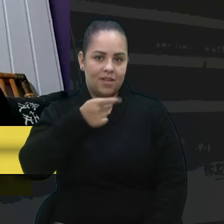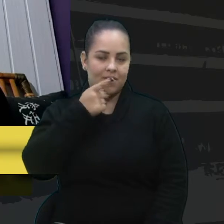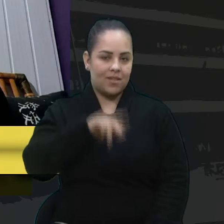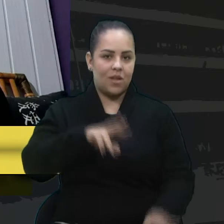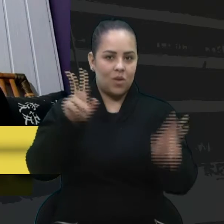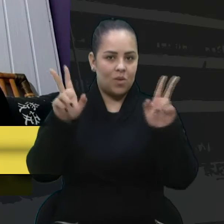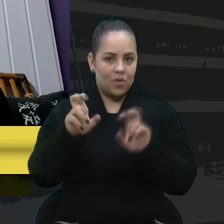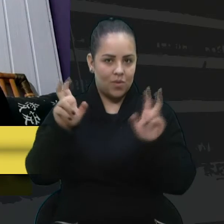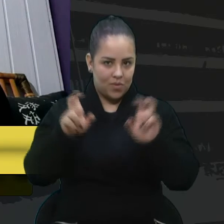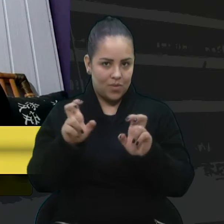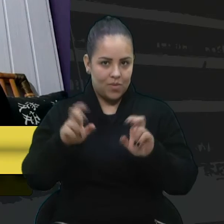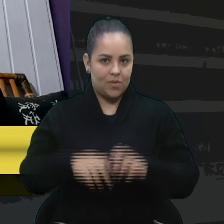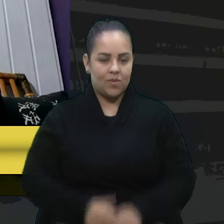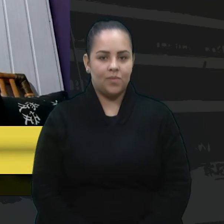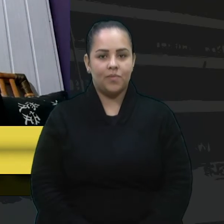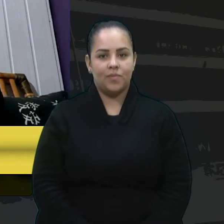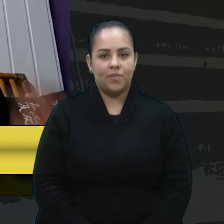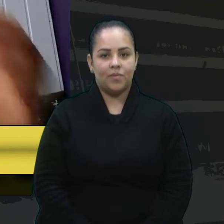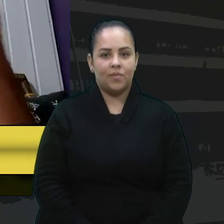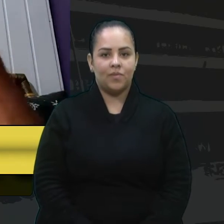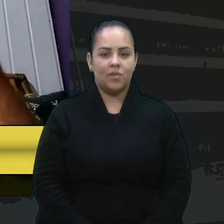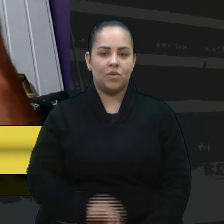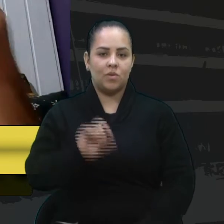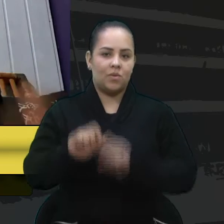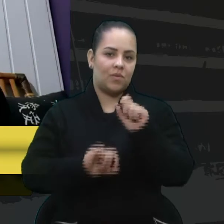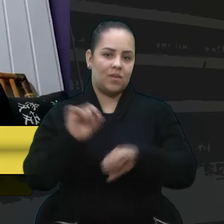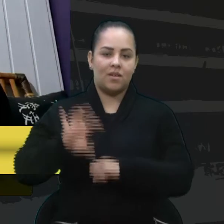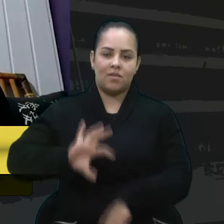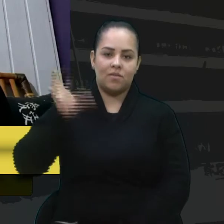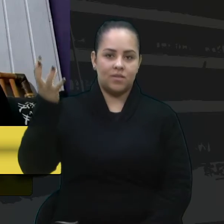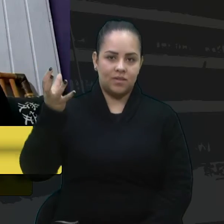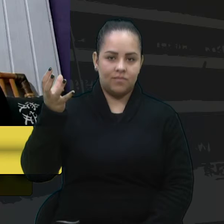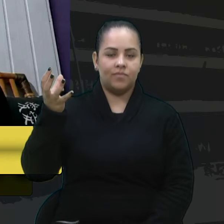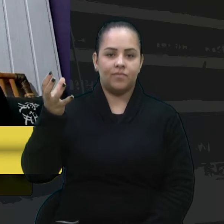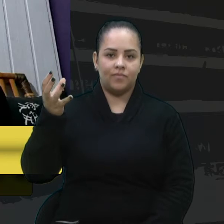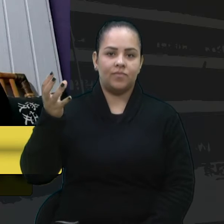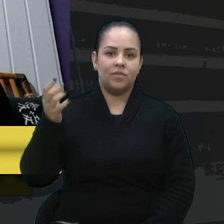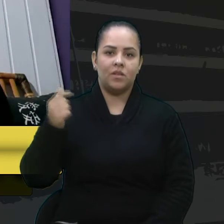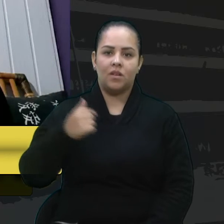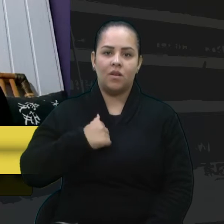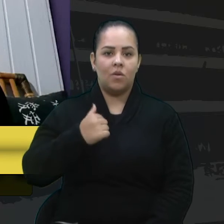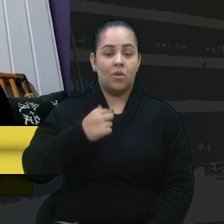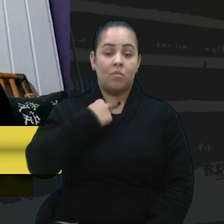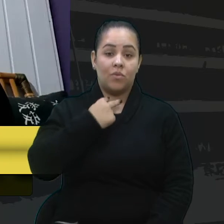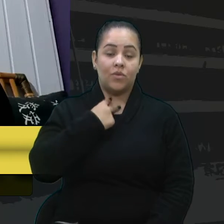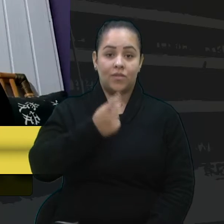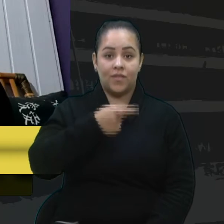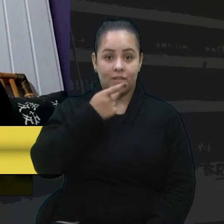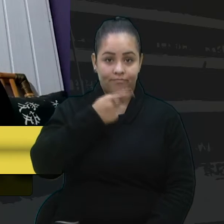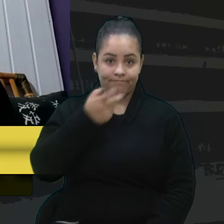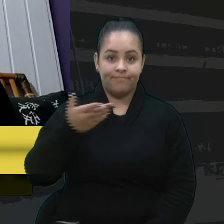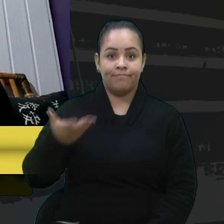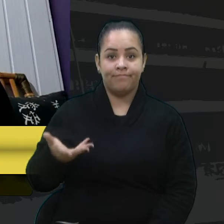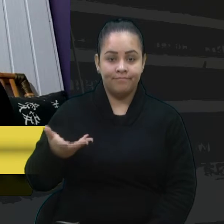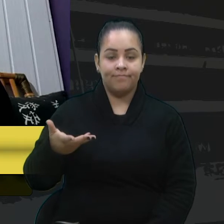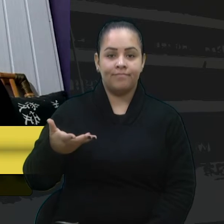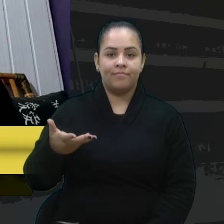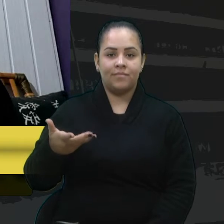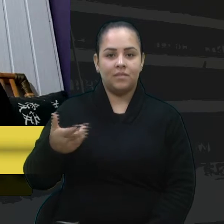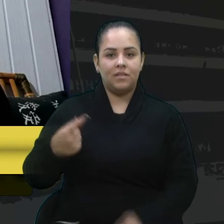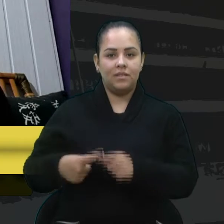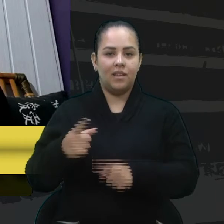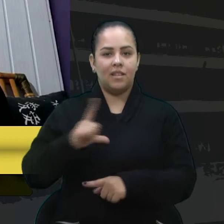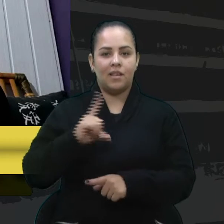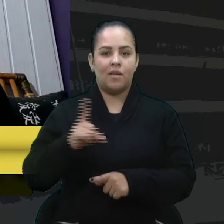agora com esse episódio que aconteceu. Eu, infelizmente, não pude me posicionar porque tinha muita